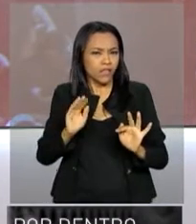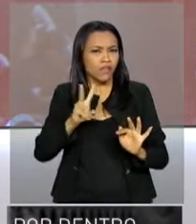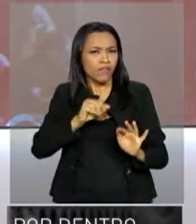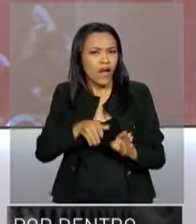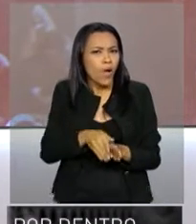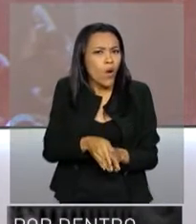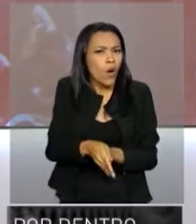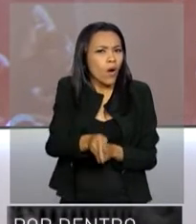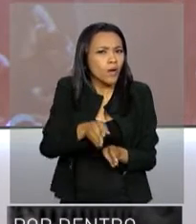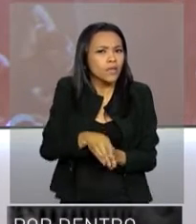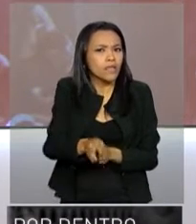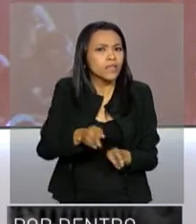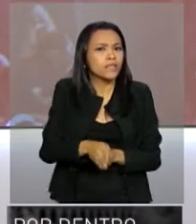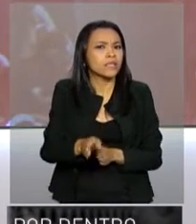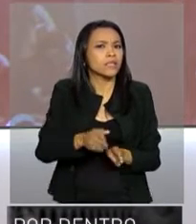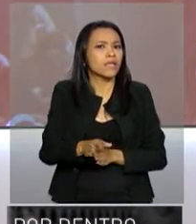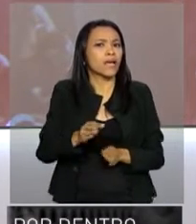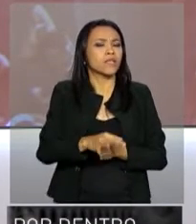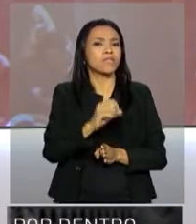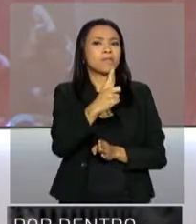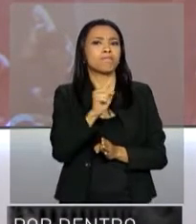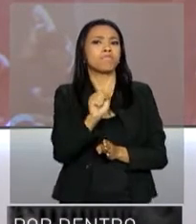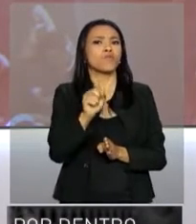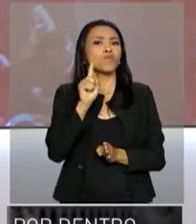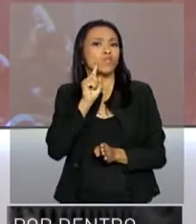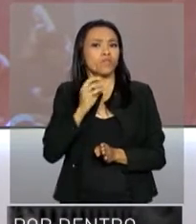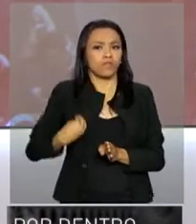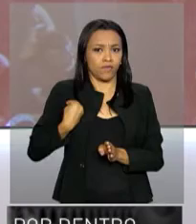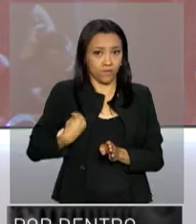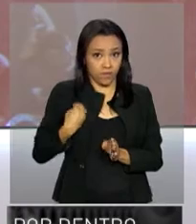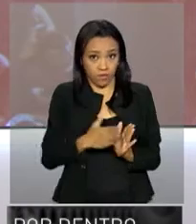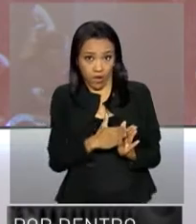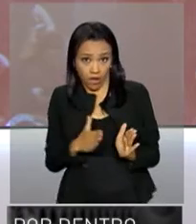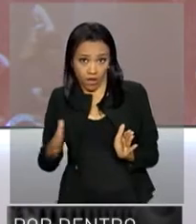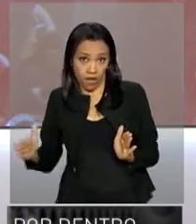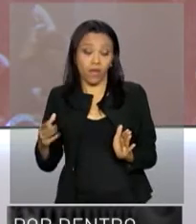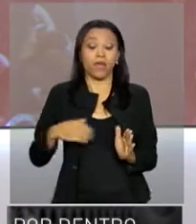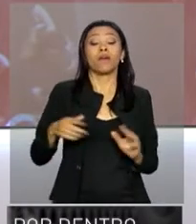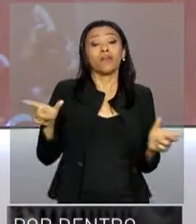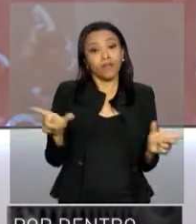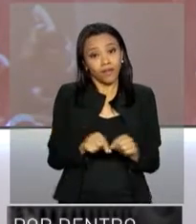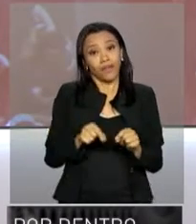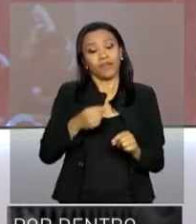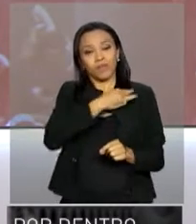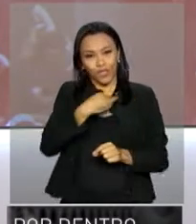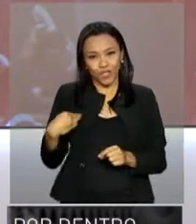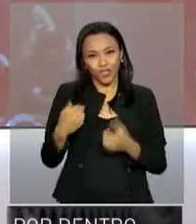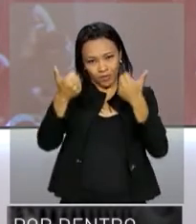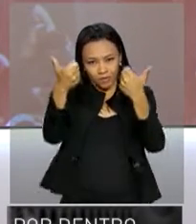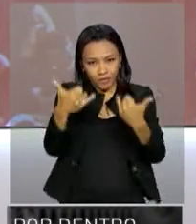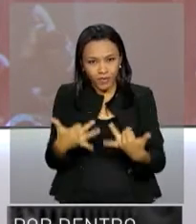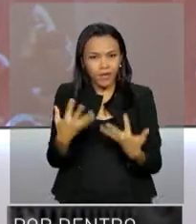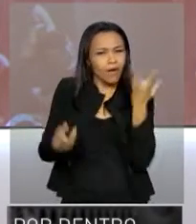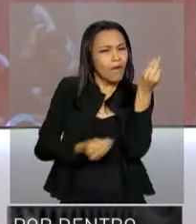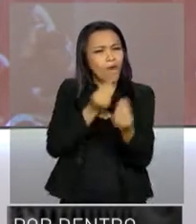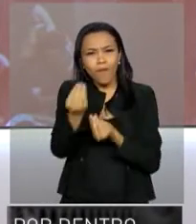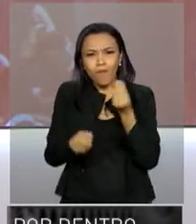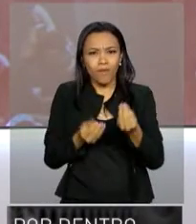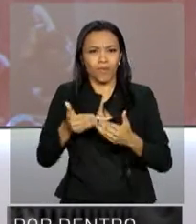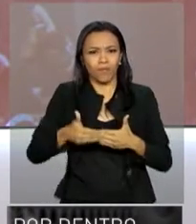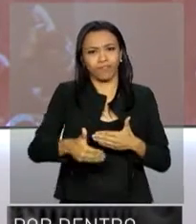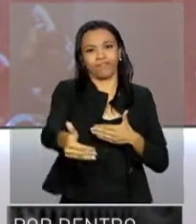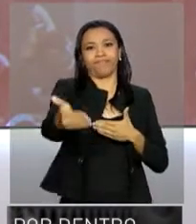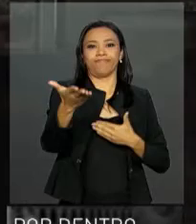mil dias de vida. O ministro do Desenvolvimento Social e Agrário, Osmar Terra, conta como a iniciativa vai